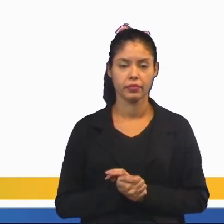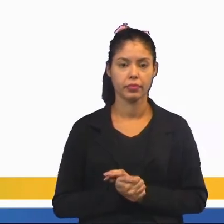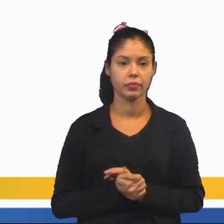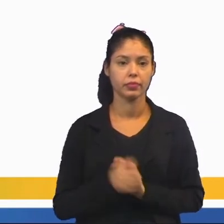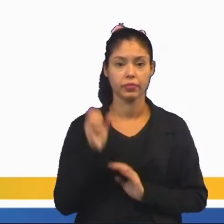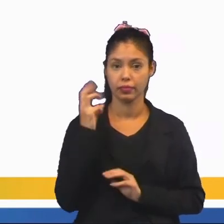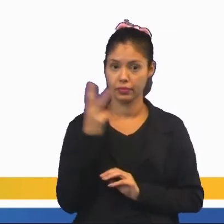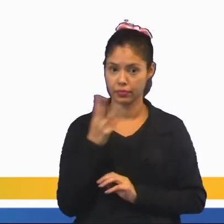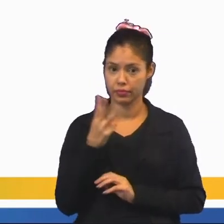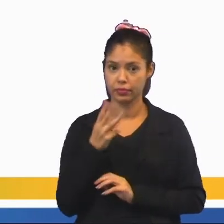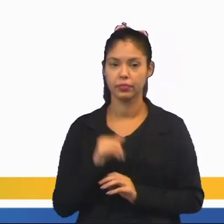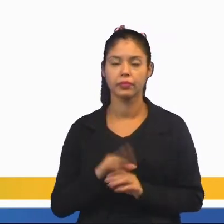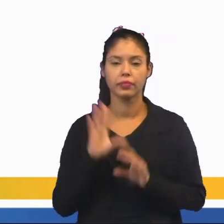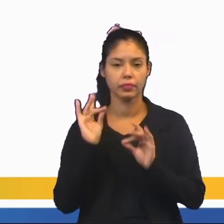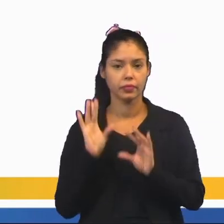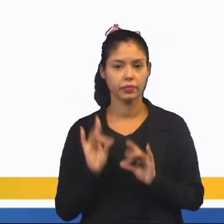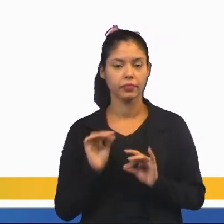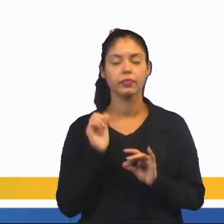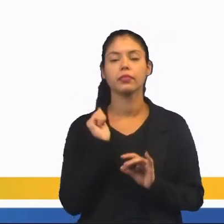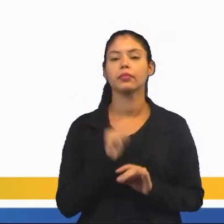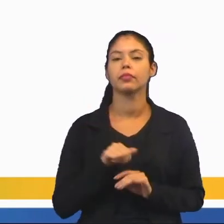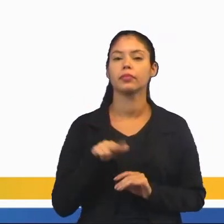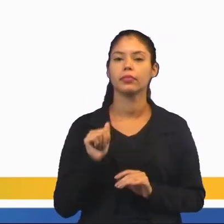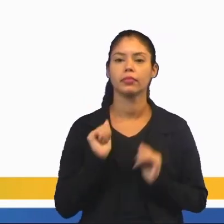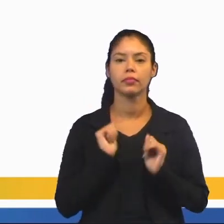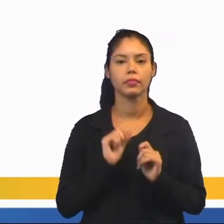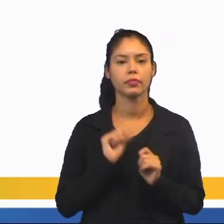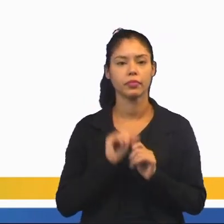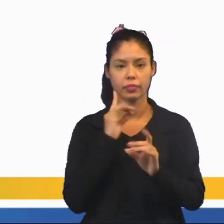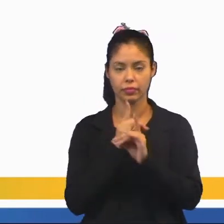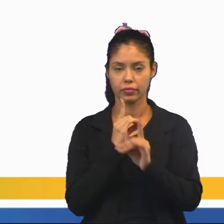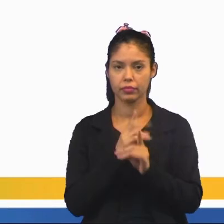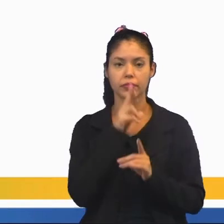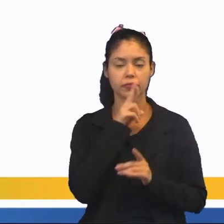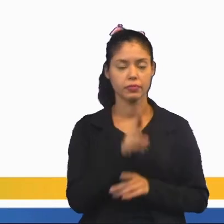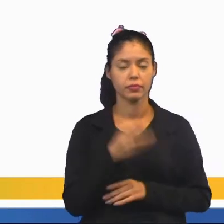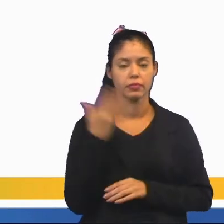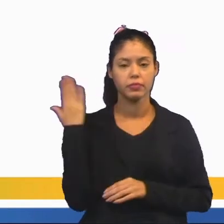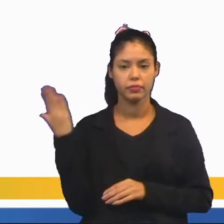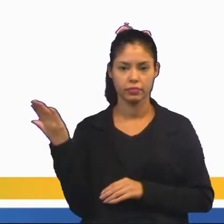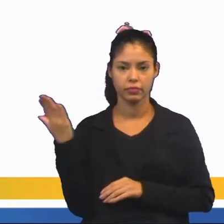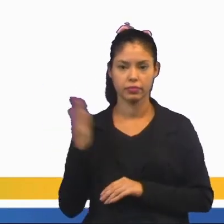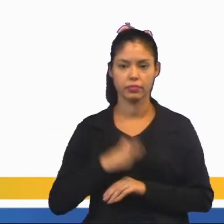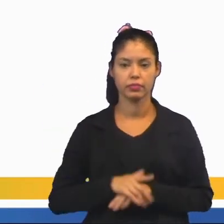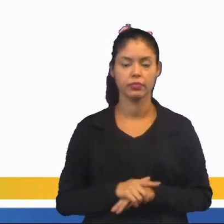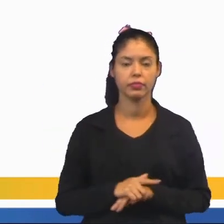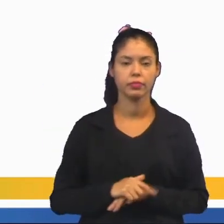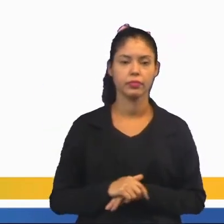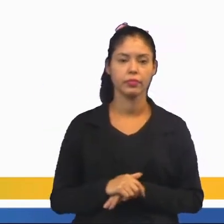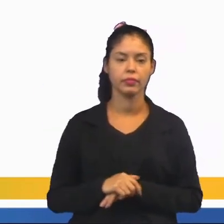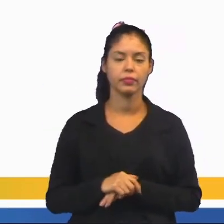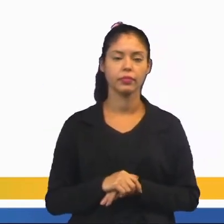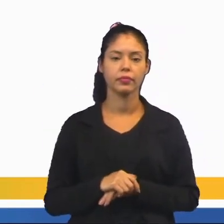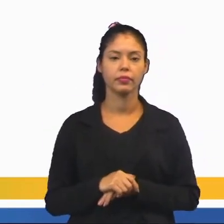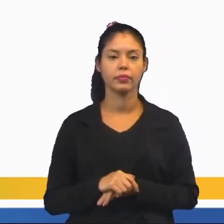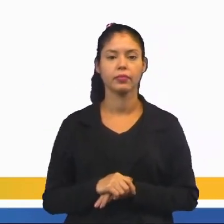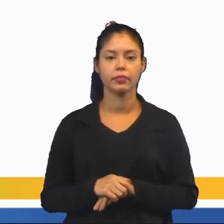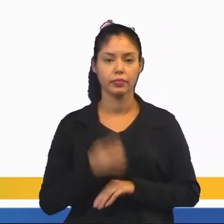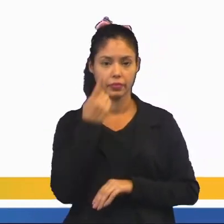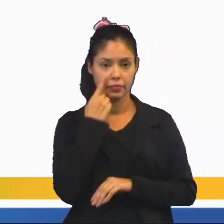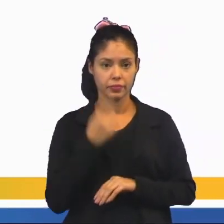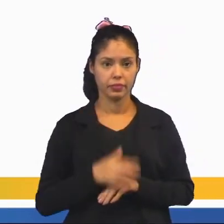Ao lançar as 3 moedas em cada jogada, Ana poderá encontrar os seguintes resultados.